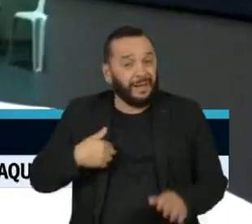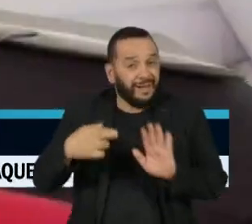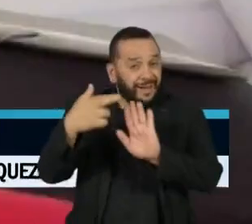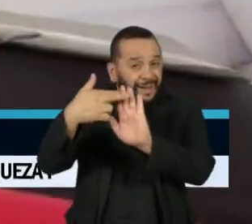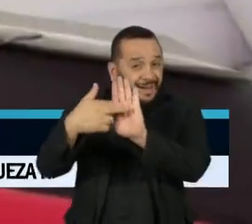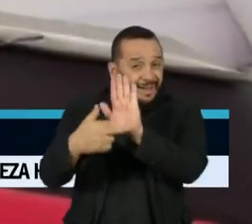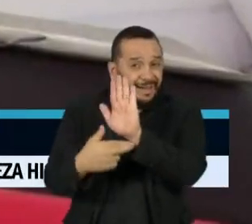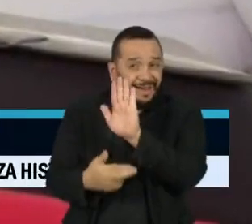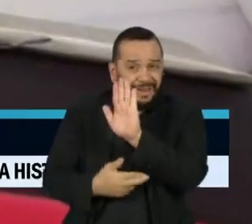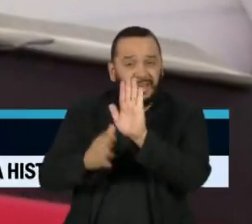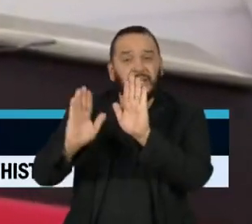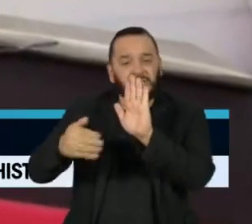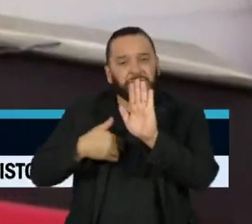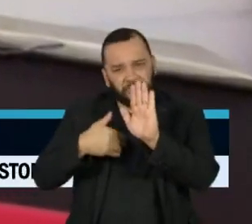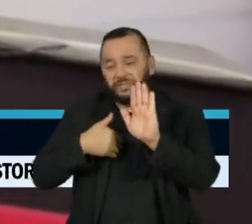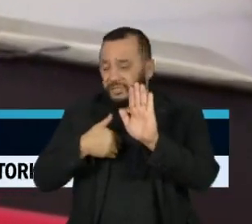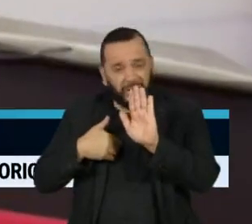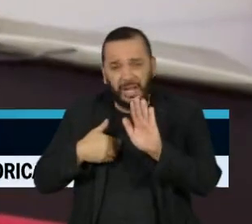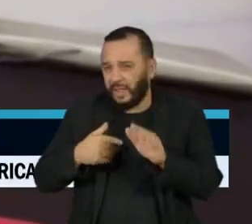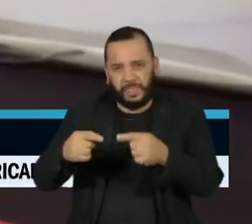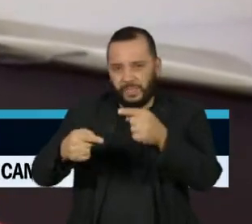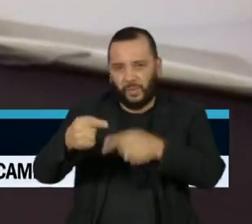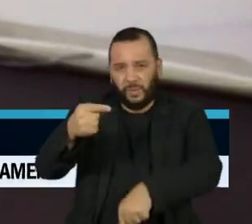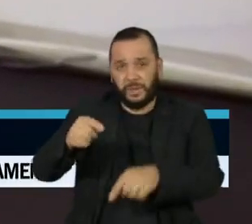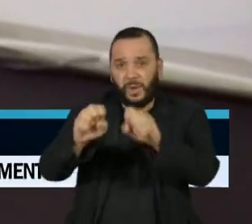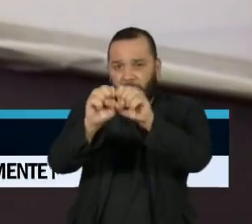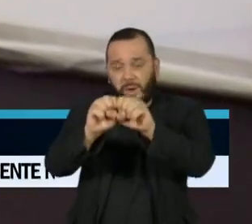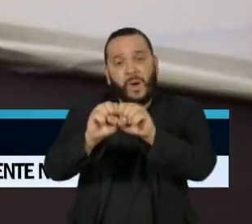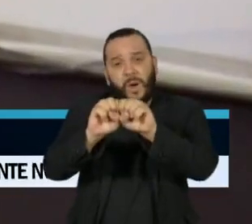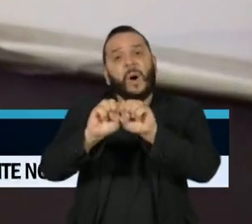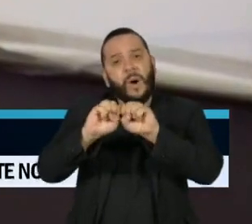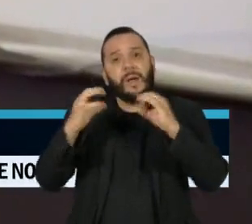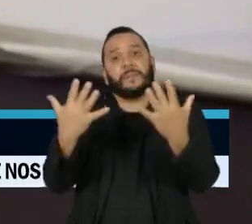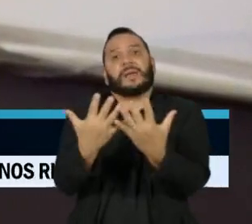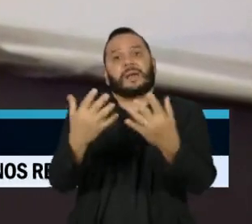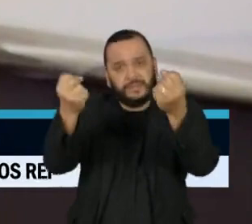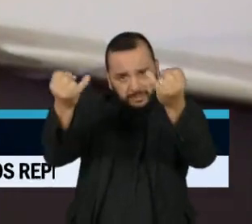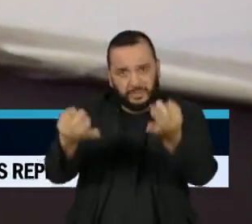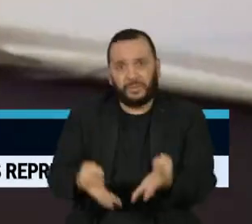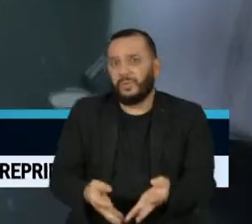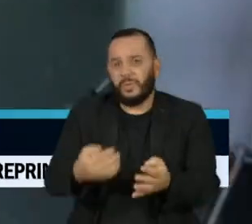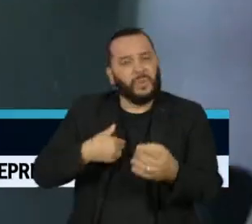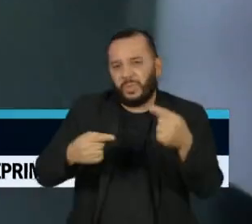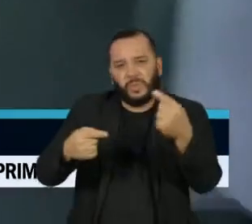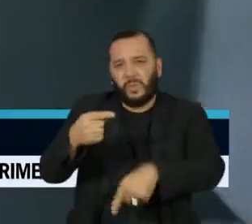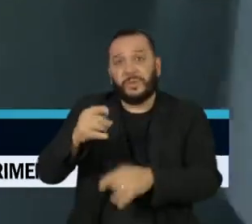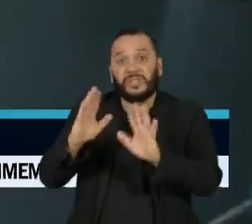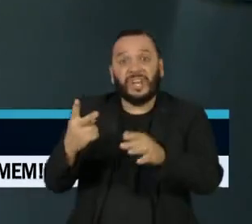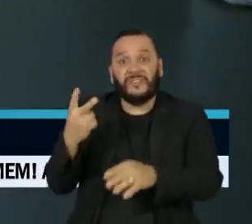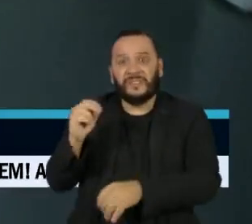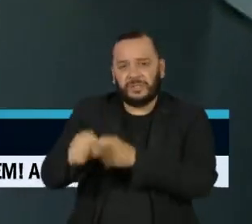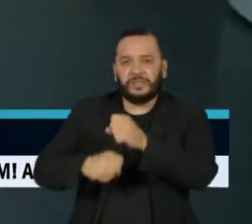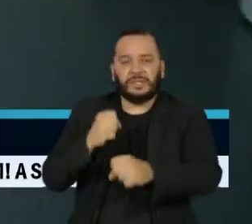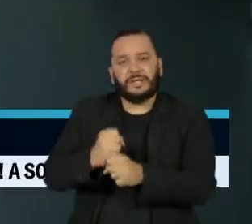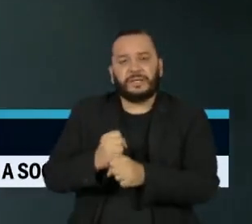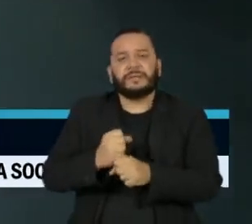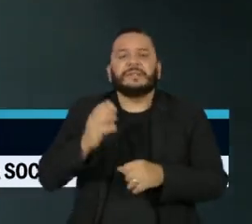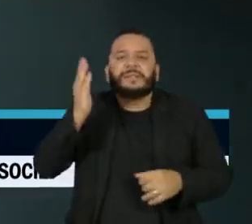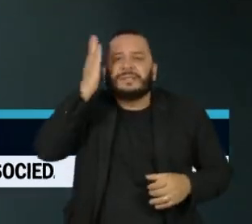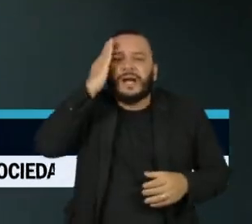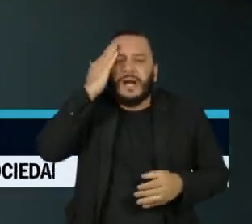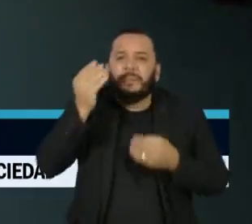recomendado pela Organização Mundial da Saúde há pelo menos 20 anos. A curetagem é